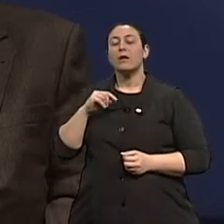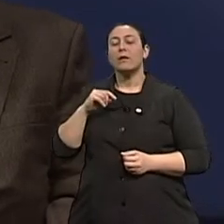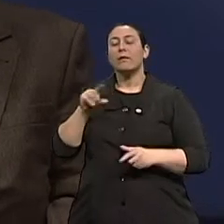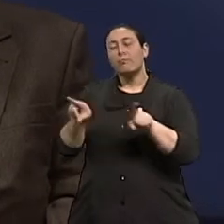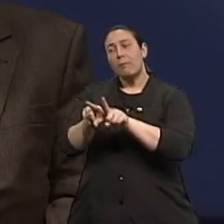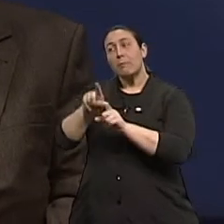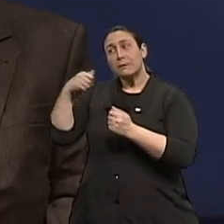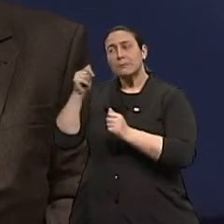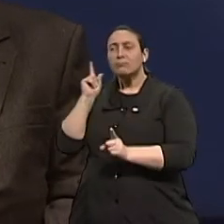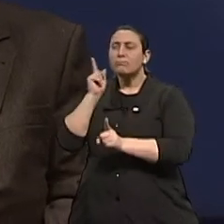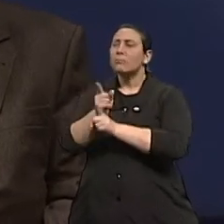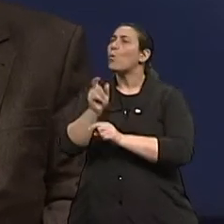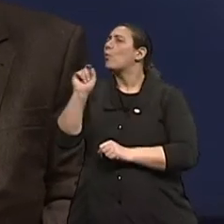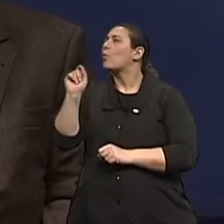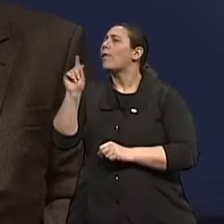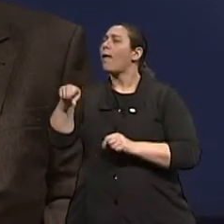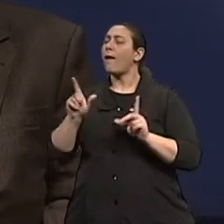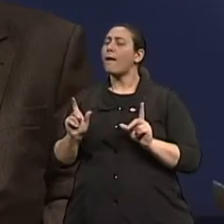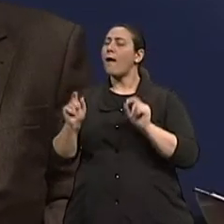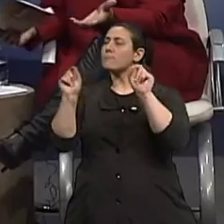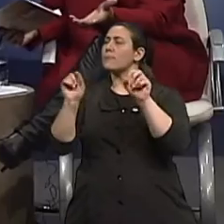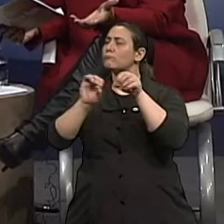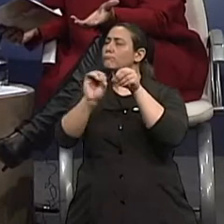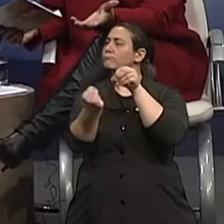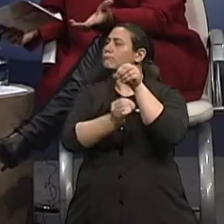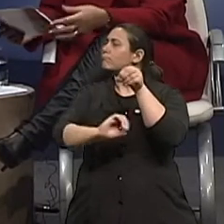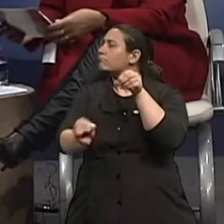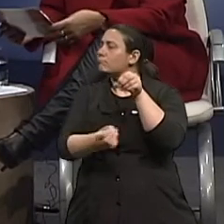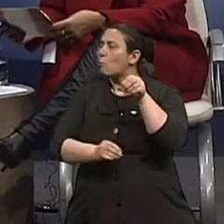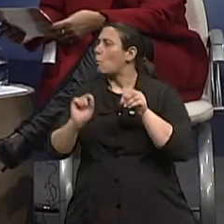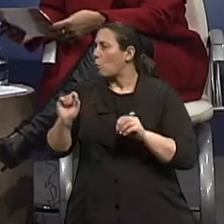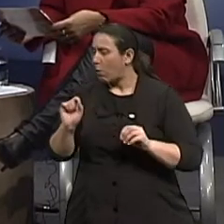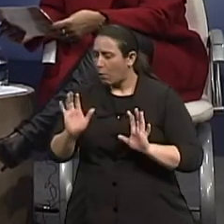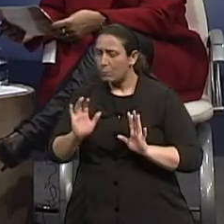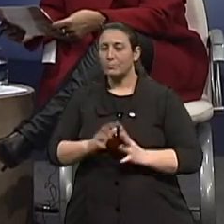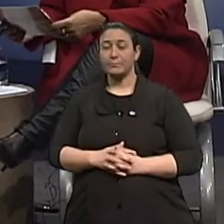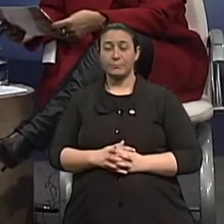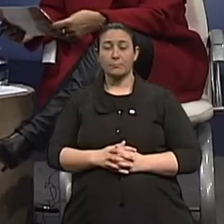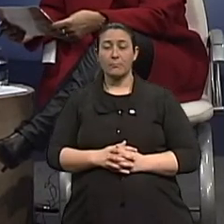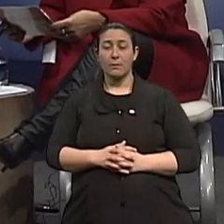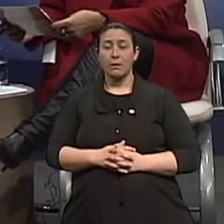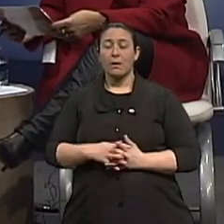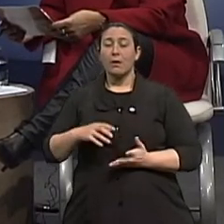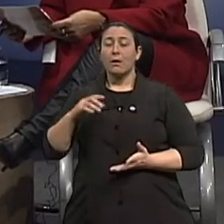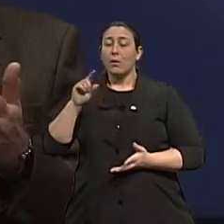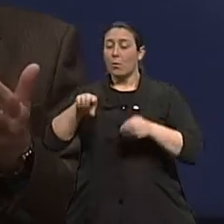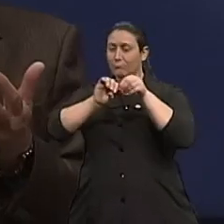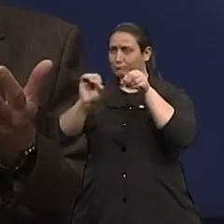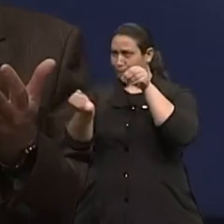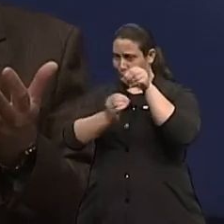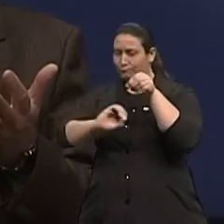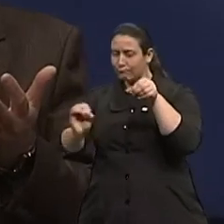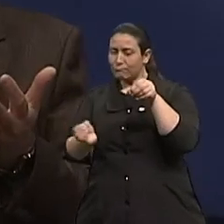identificar o que é o câncer de intestino. Ah, exatamente. O que é isso? O câncer de intestino, nós nos referimos ao